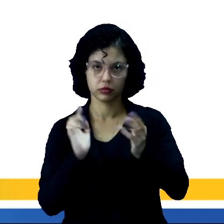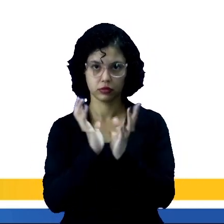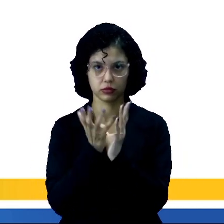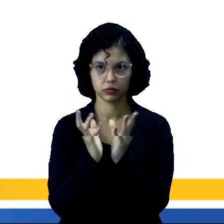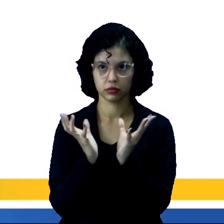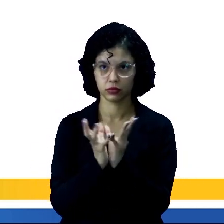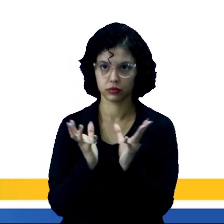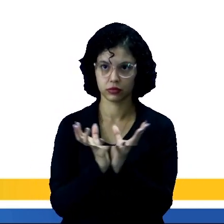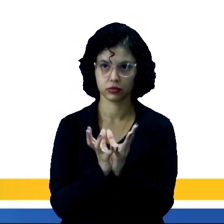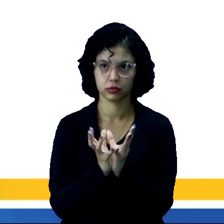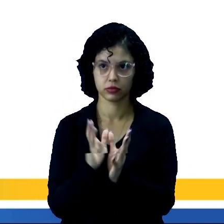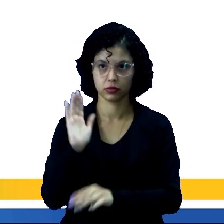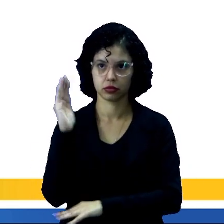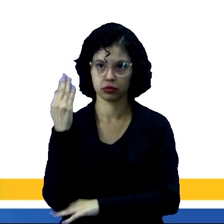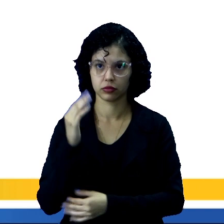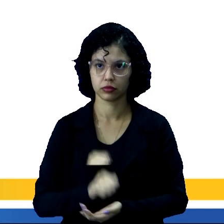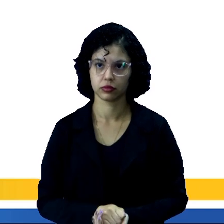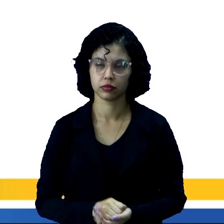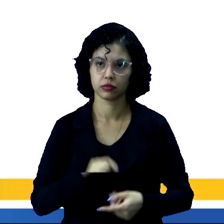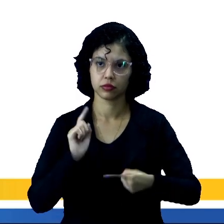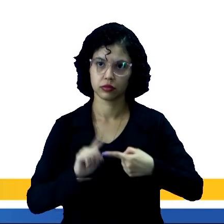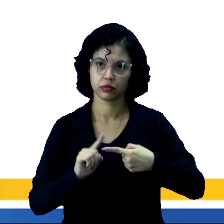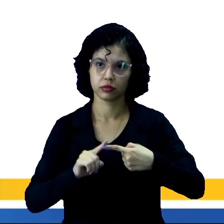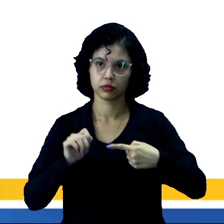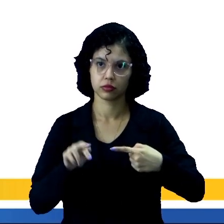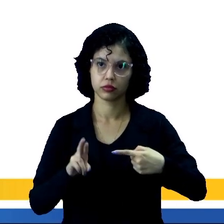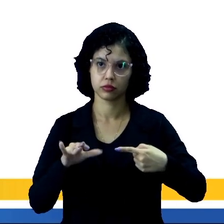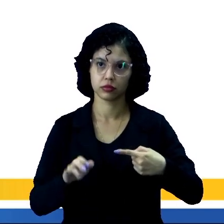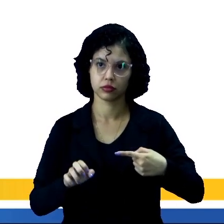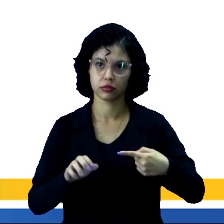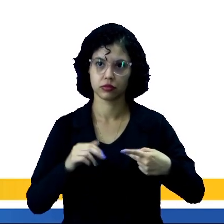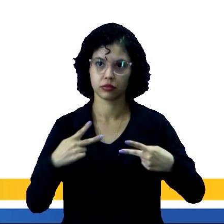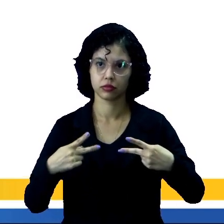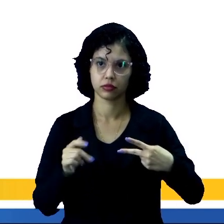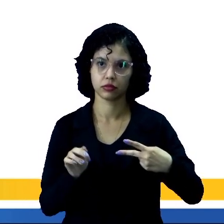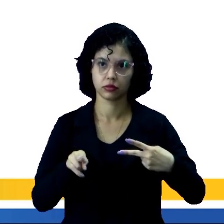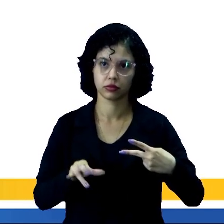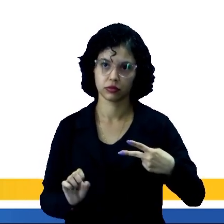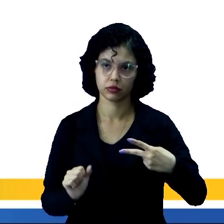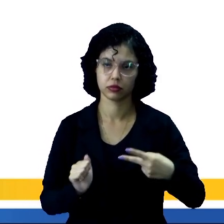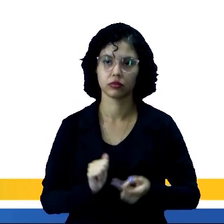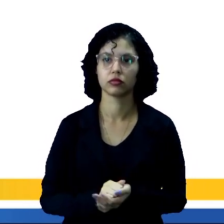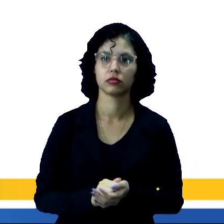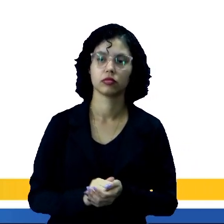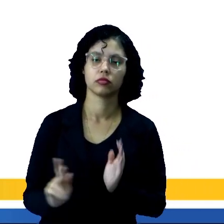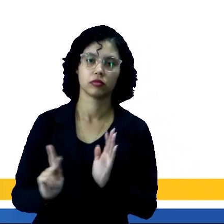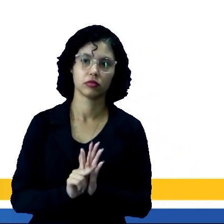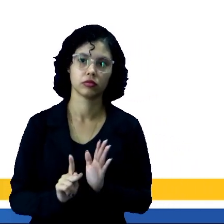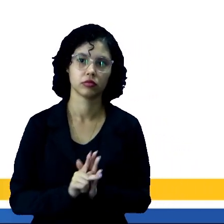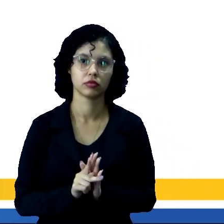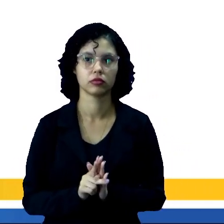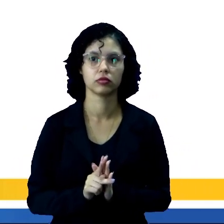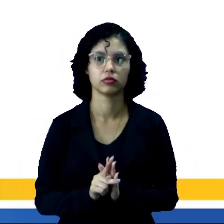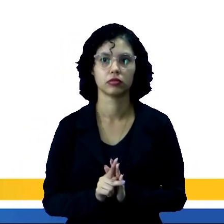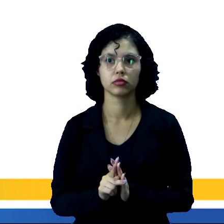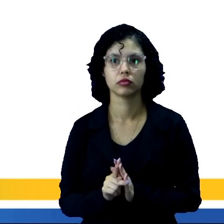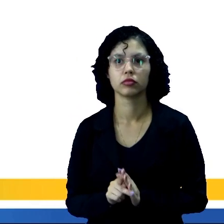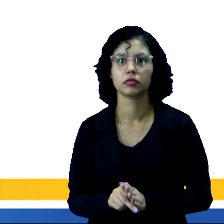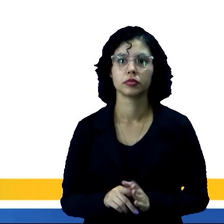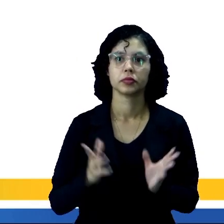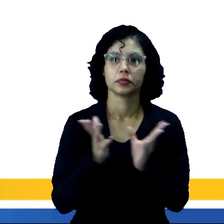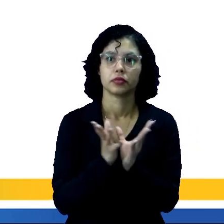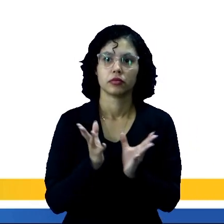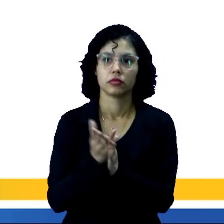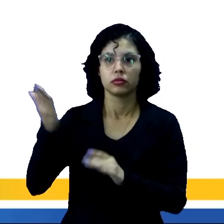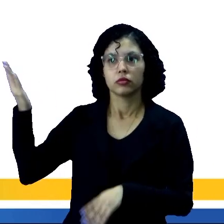troncos indígenas, que é o Aruaque e os Panos. Os Panos, por sua vez, são os Caxinauás, os